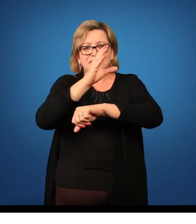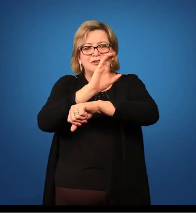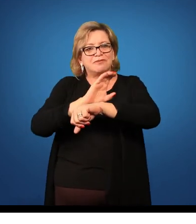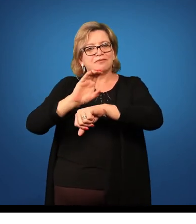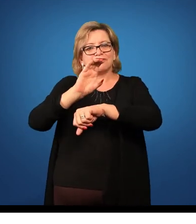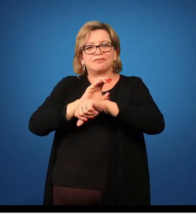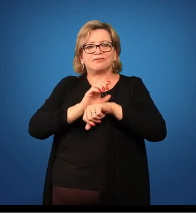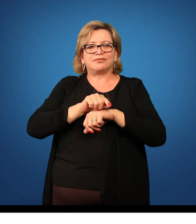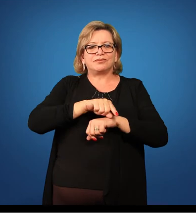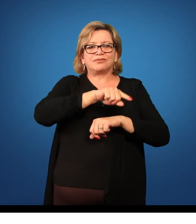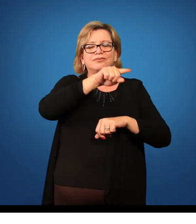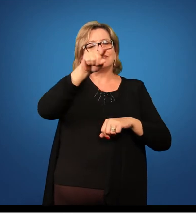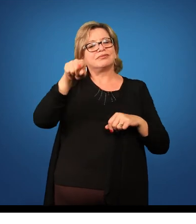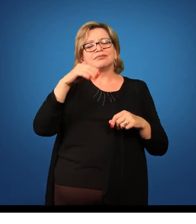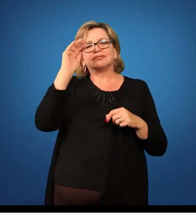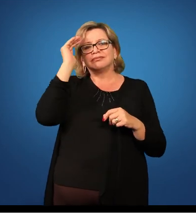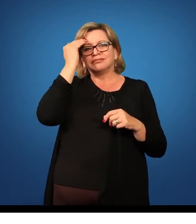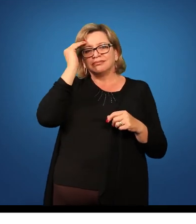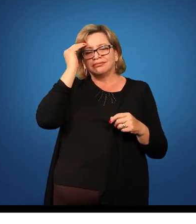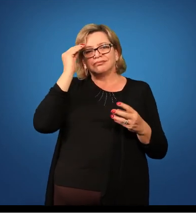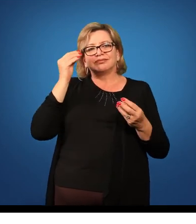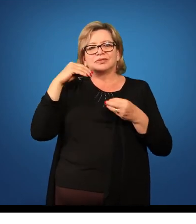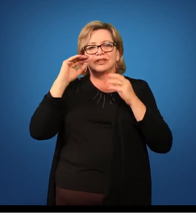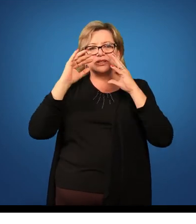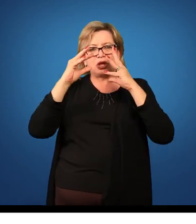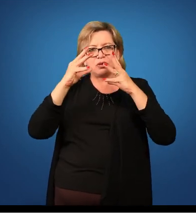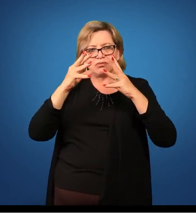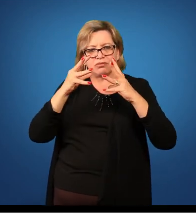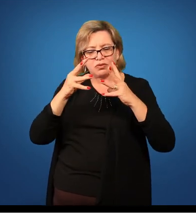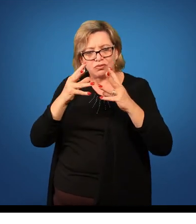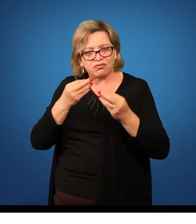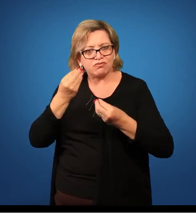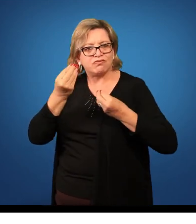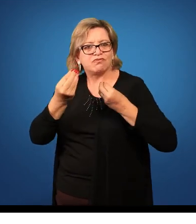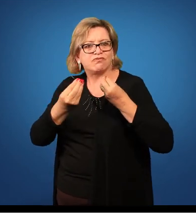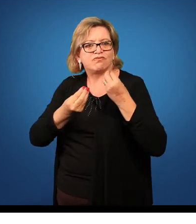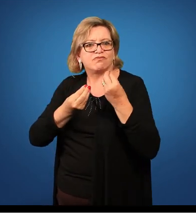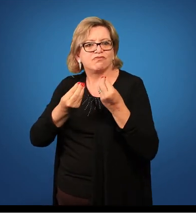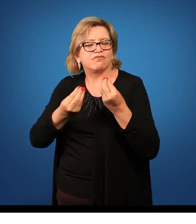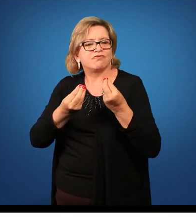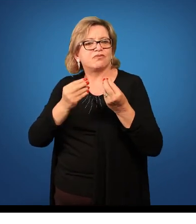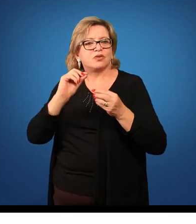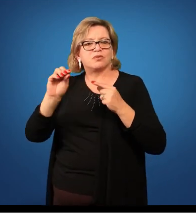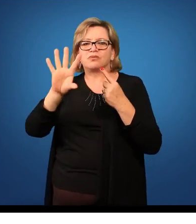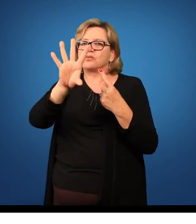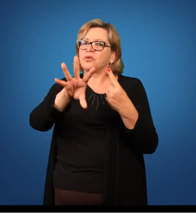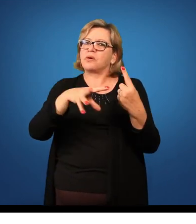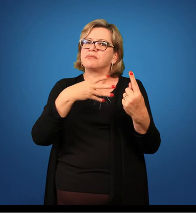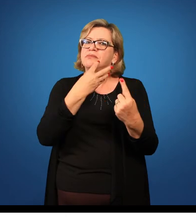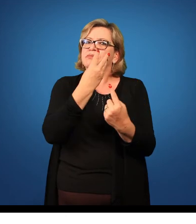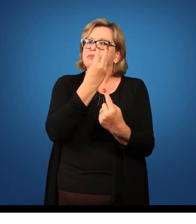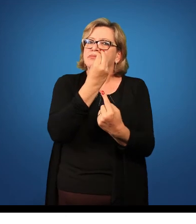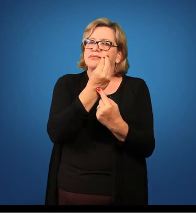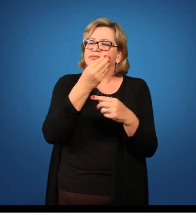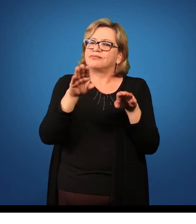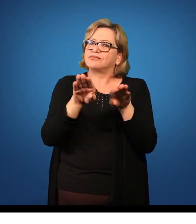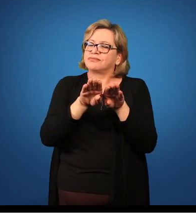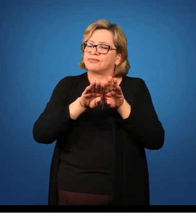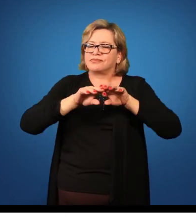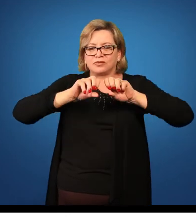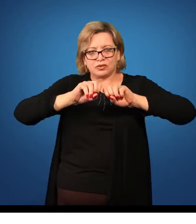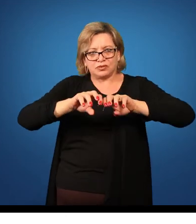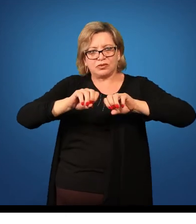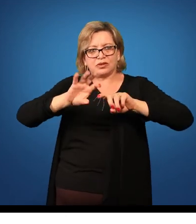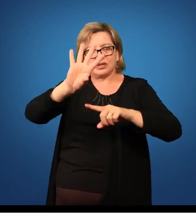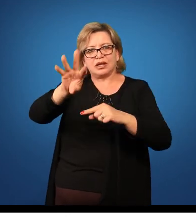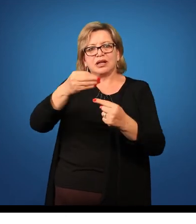que vocês pensem a respeito de toda essa condição da arte, do ensino da arte